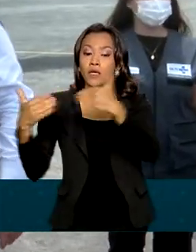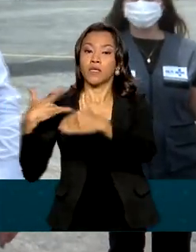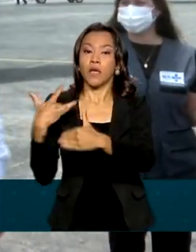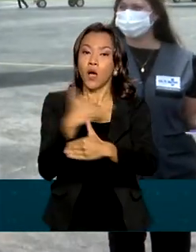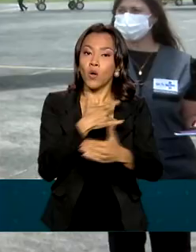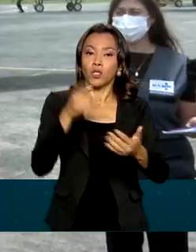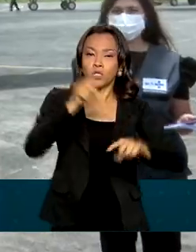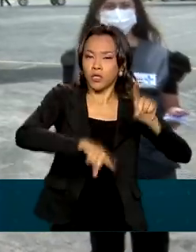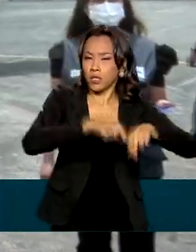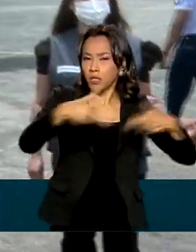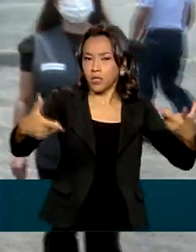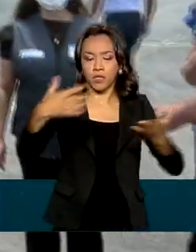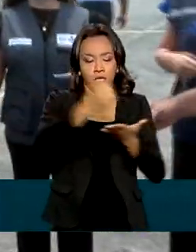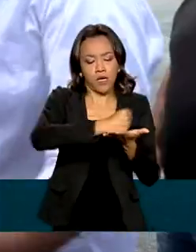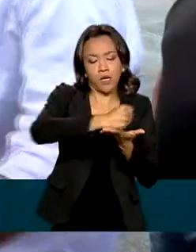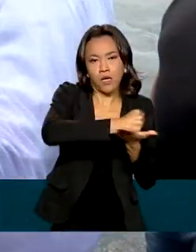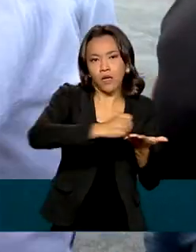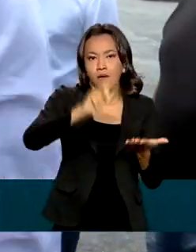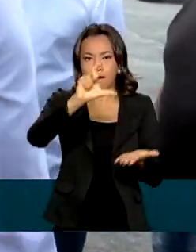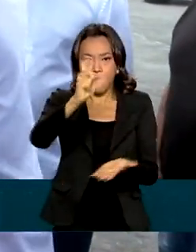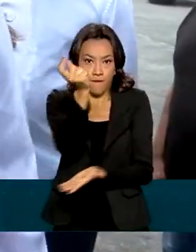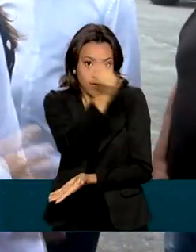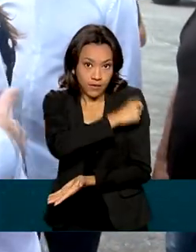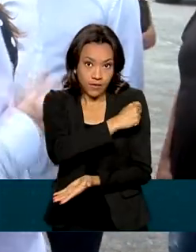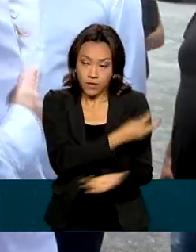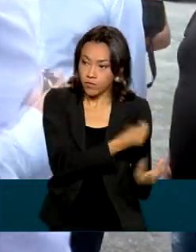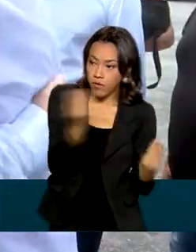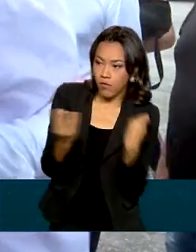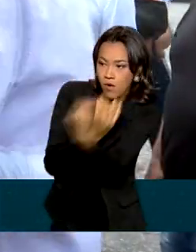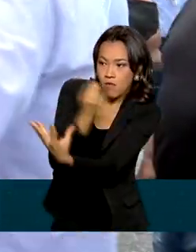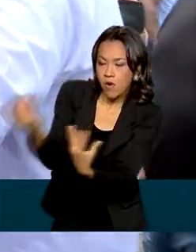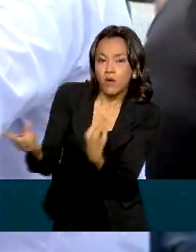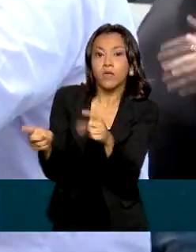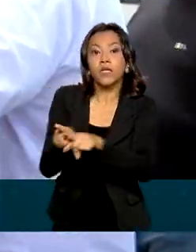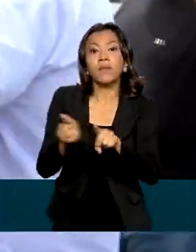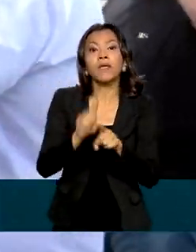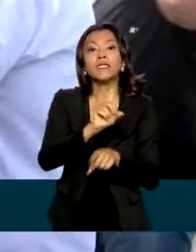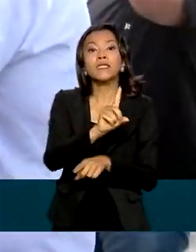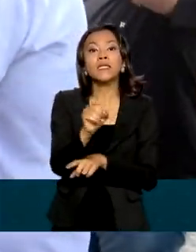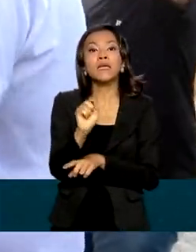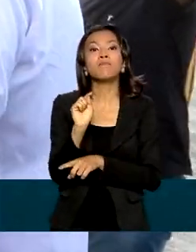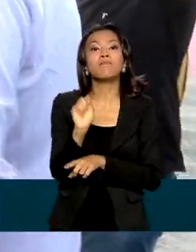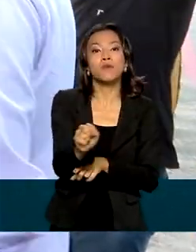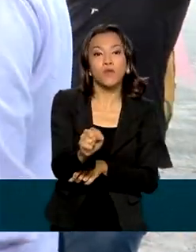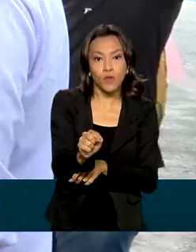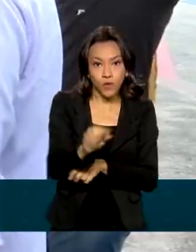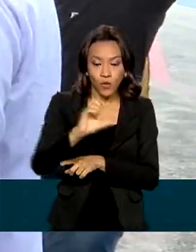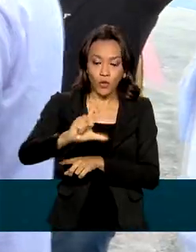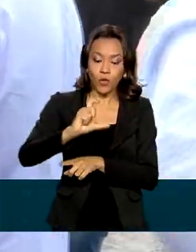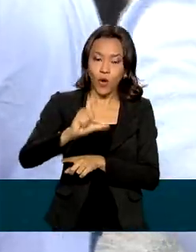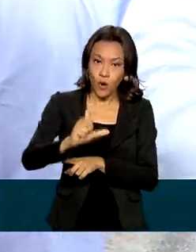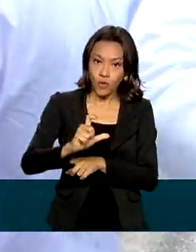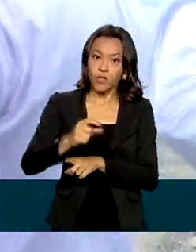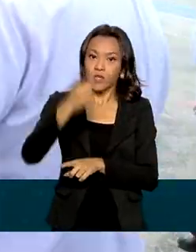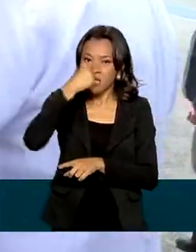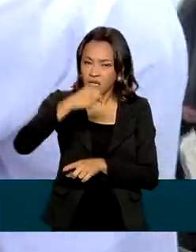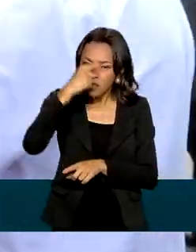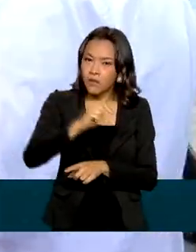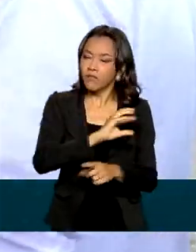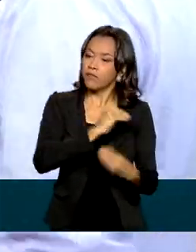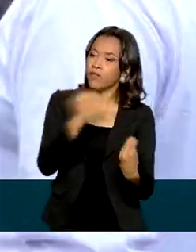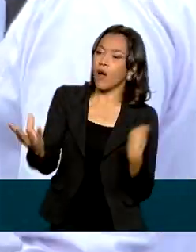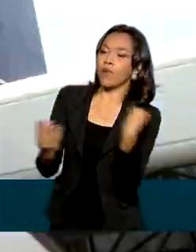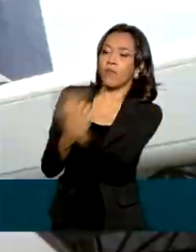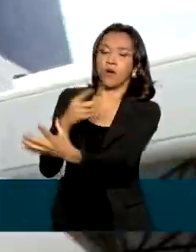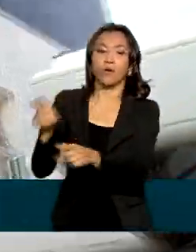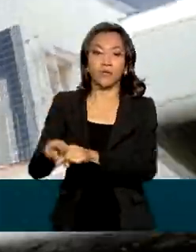insumos, equipamentos e vacinas, incluindo 100 mil doses contra a influenza e 40 mil doses de